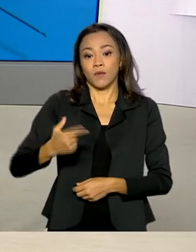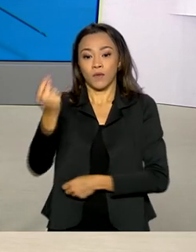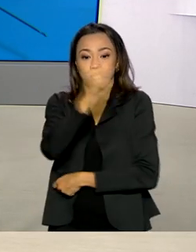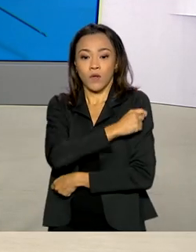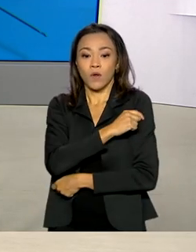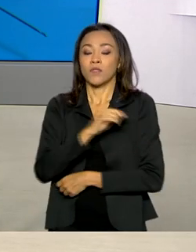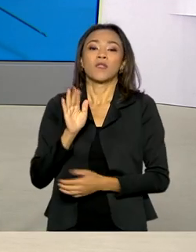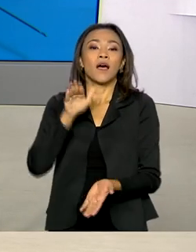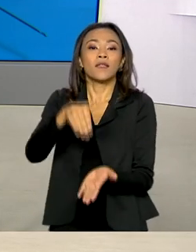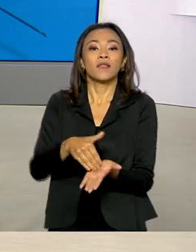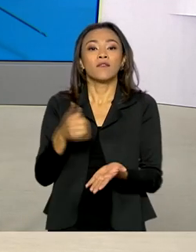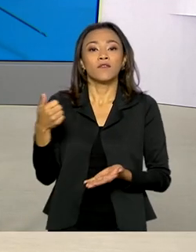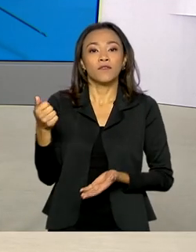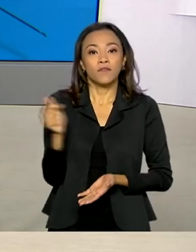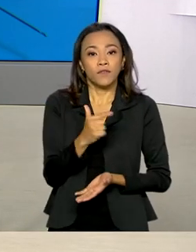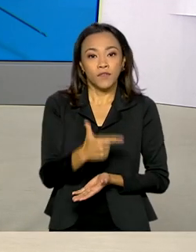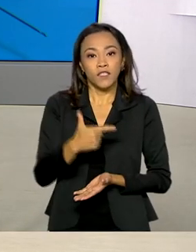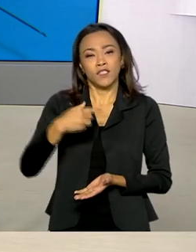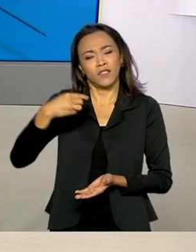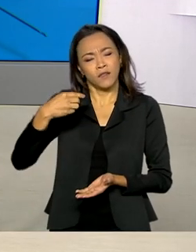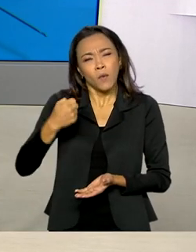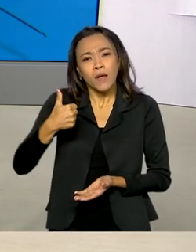chegam perto de 23 milhões.